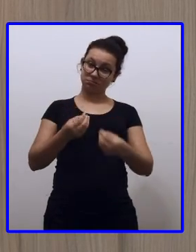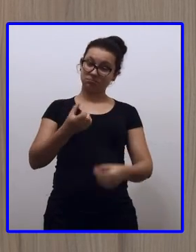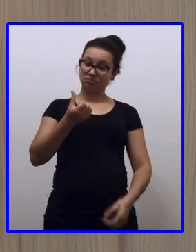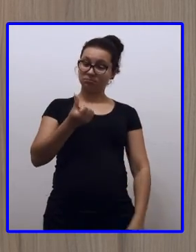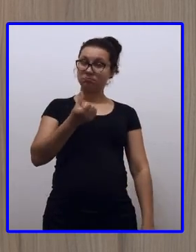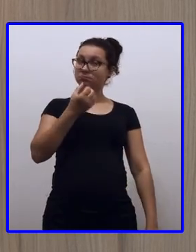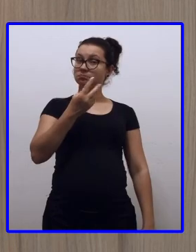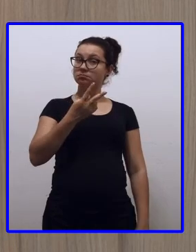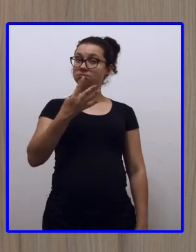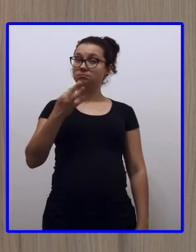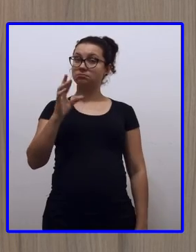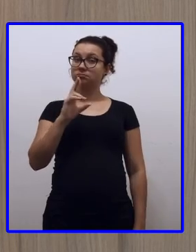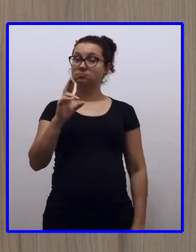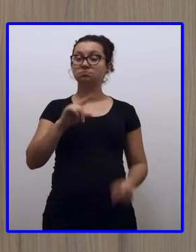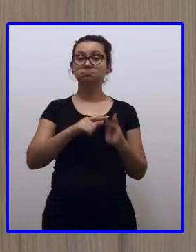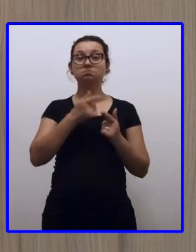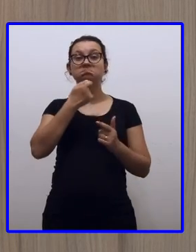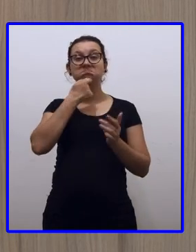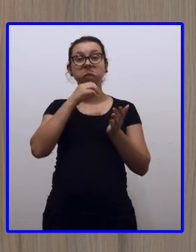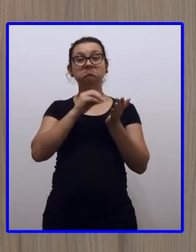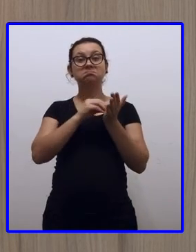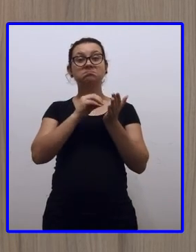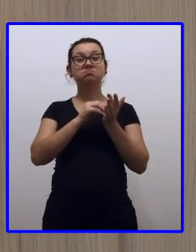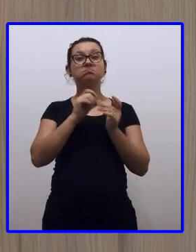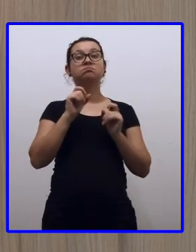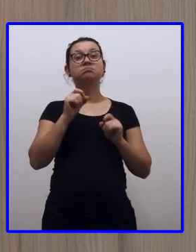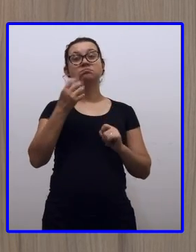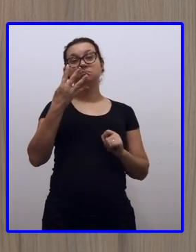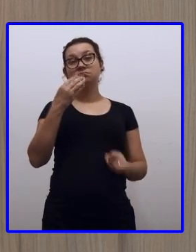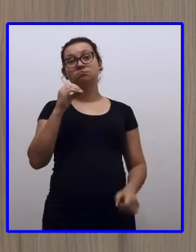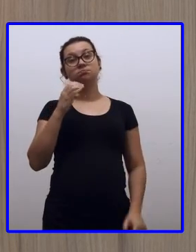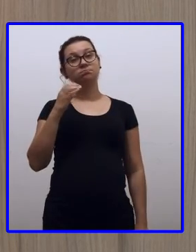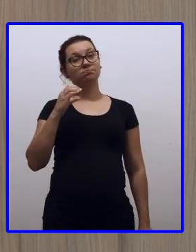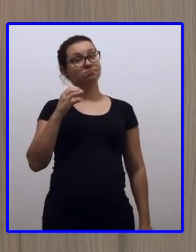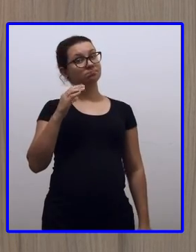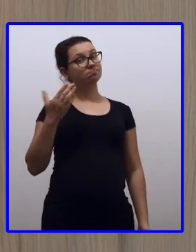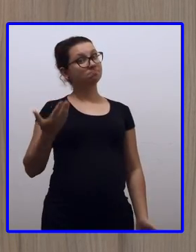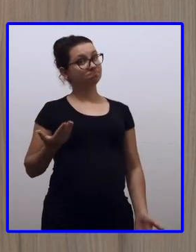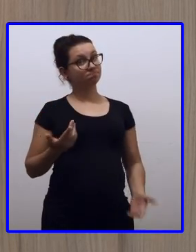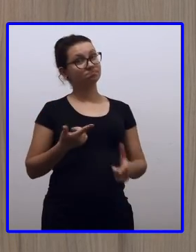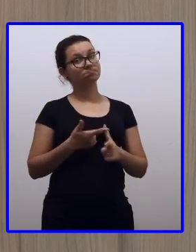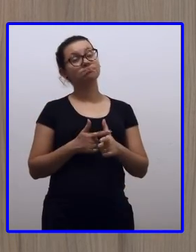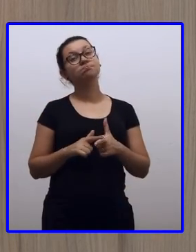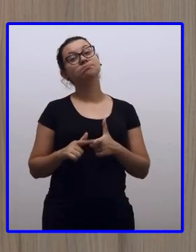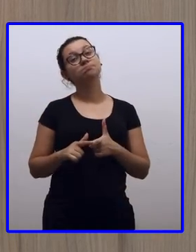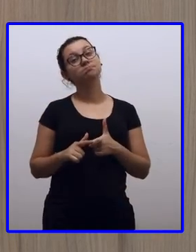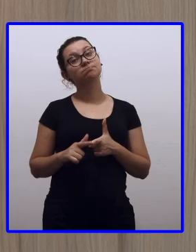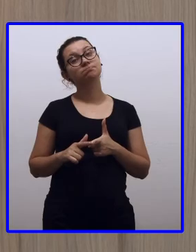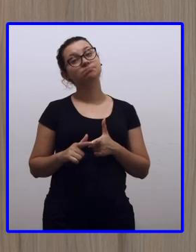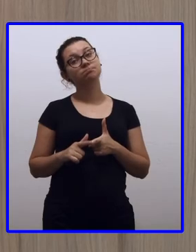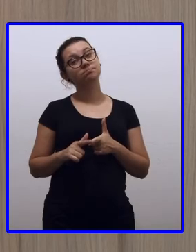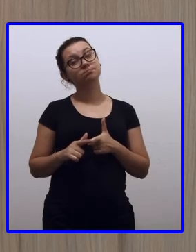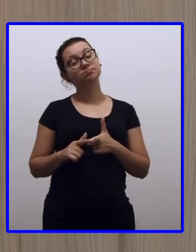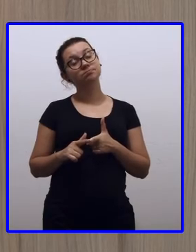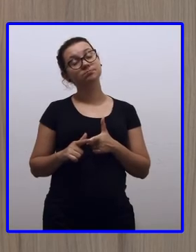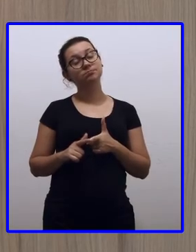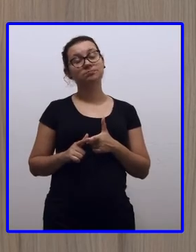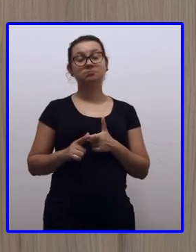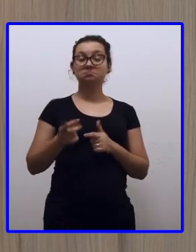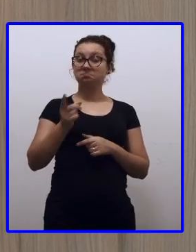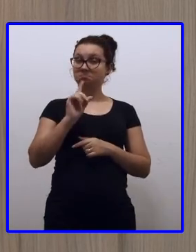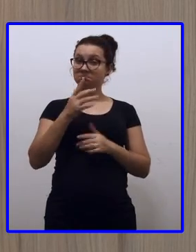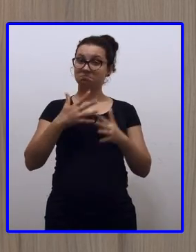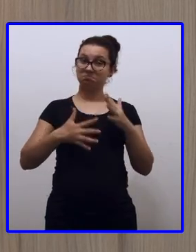reais. Mas ainda faltam os quarenta centavos para a gente dividir entre eles. Então, para a gente não